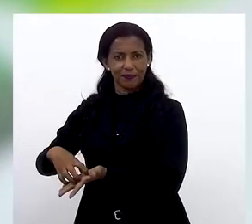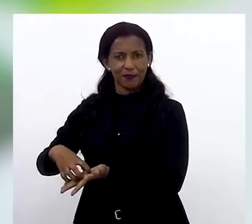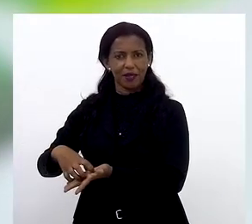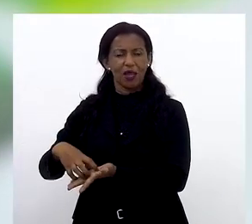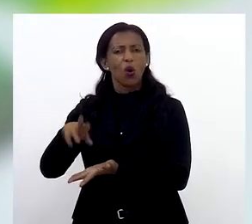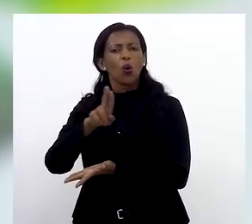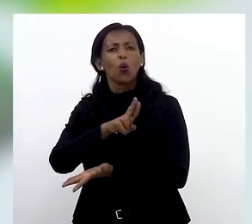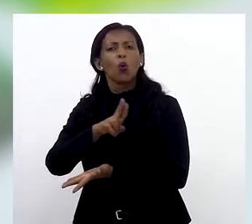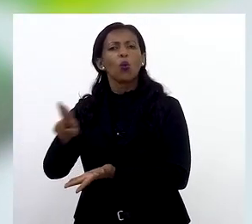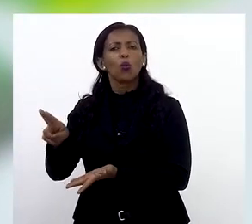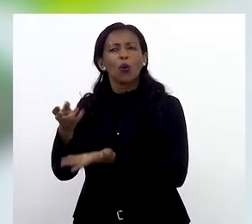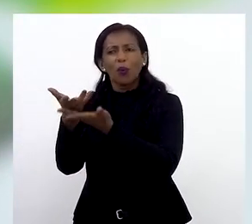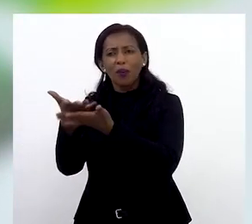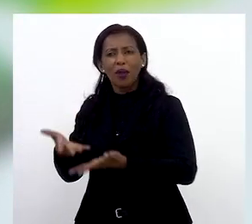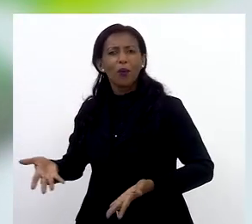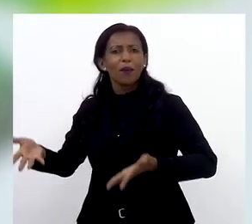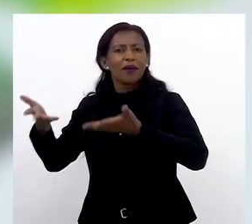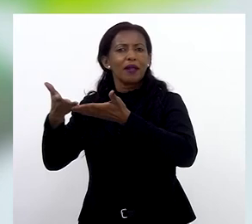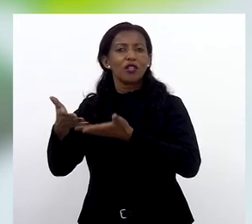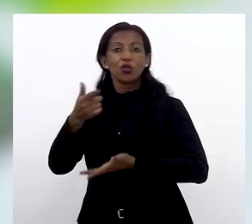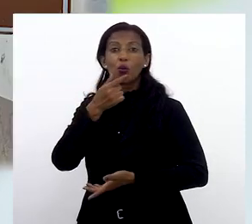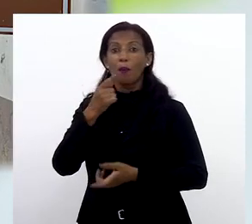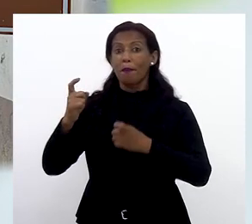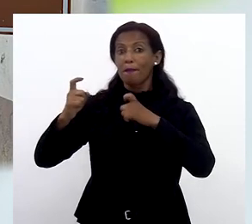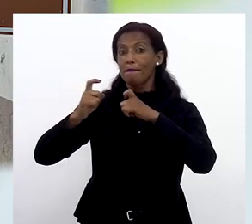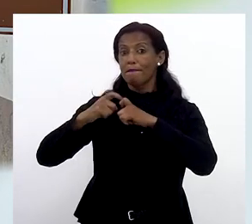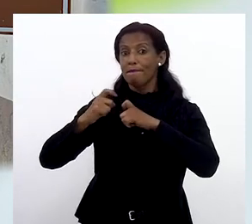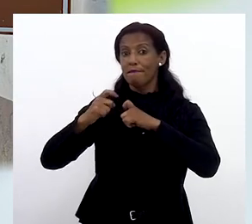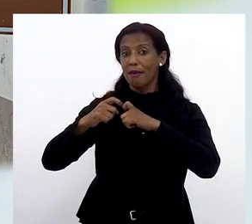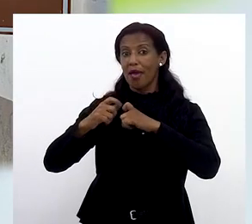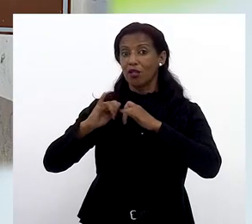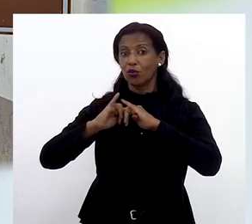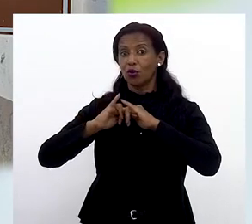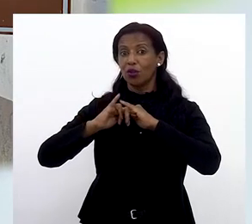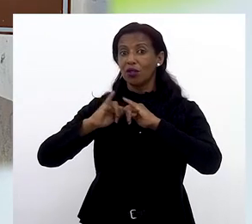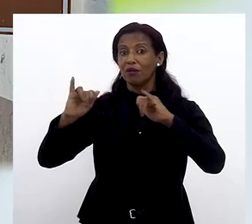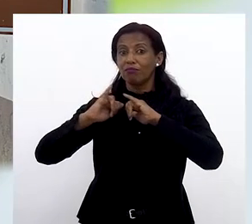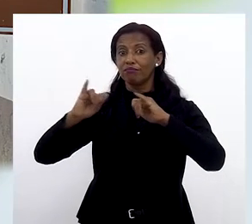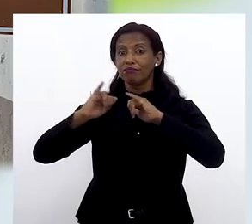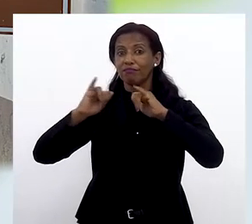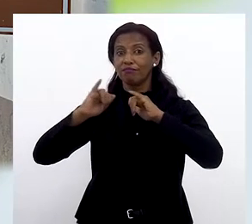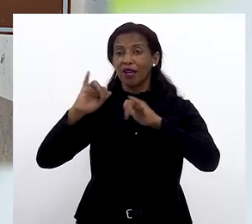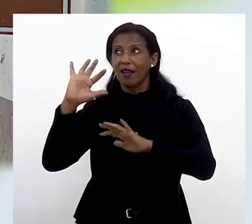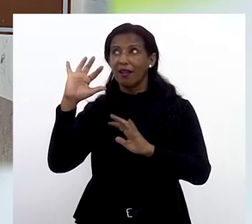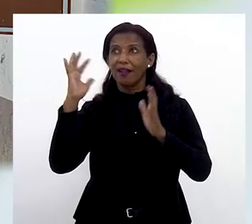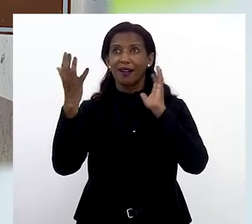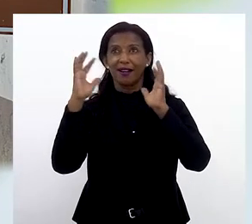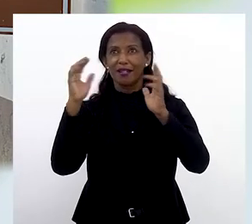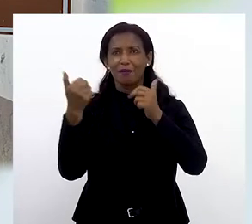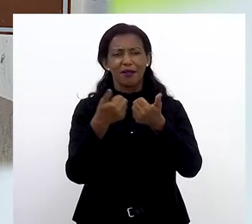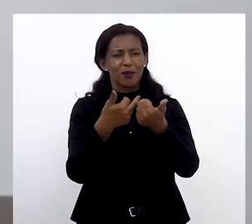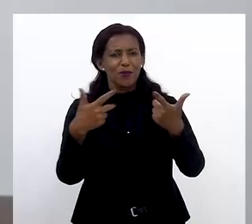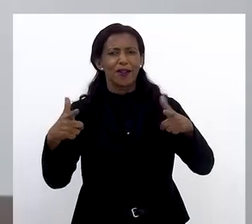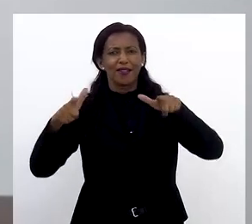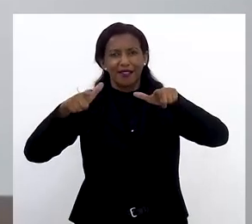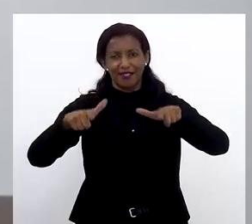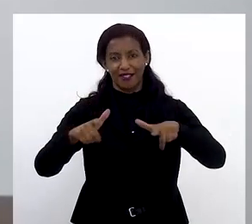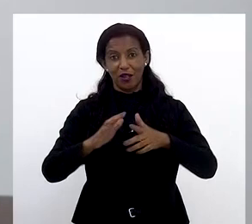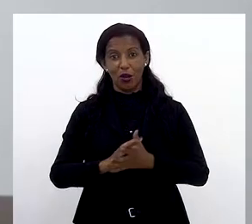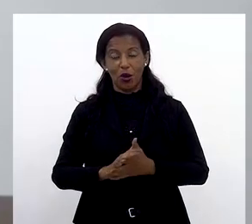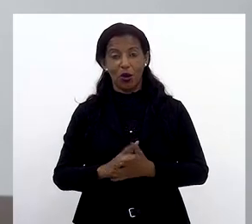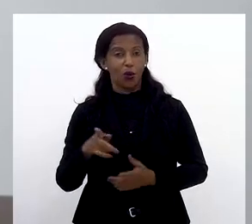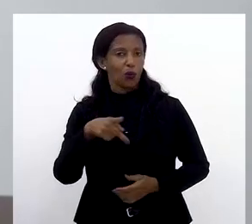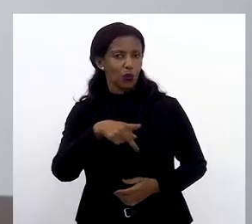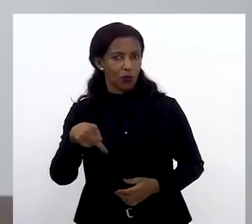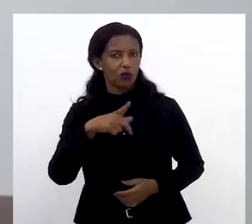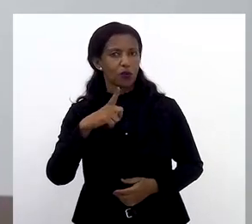é uma homenagem ao médico e professor Miguel Pereira, que fazia propaganda do clima e das qualidades da região serrana. O professor